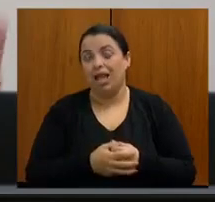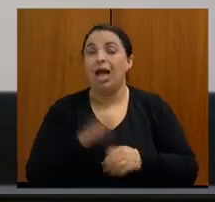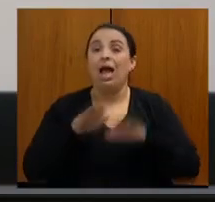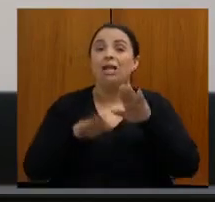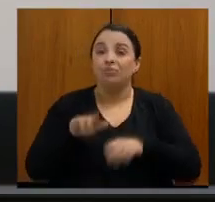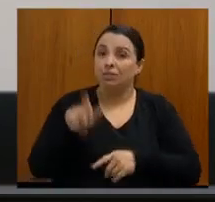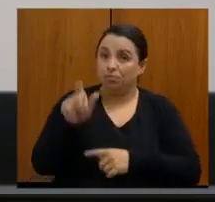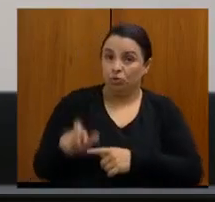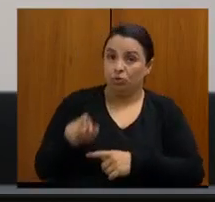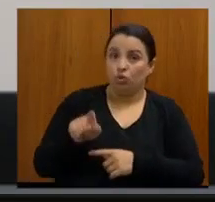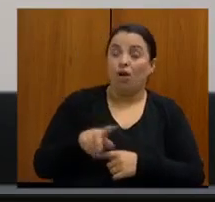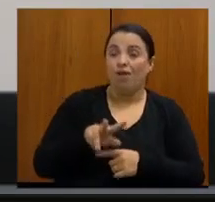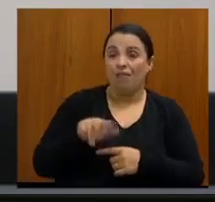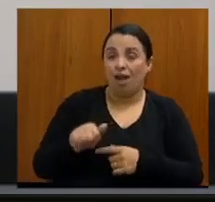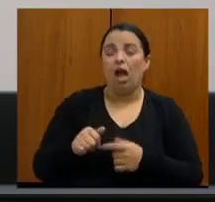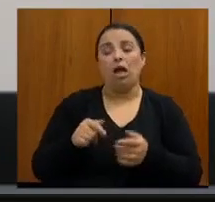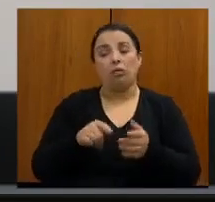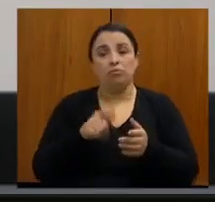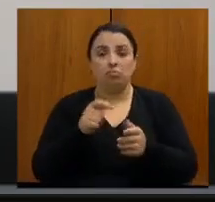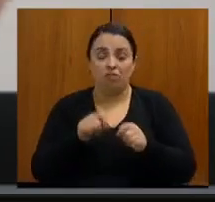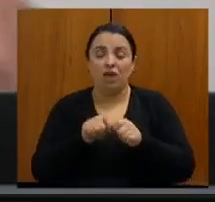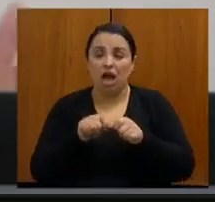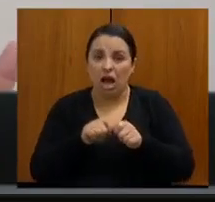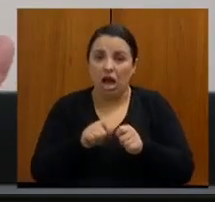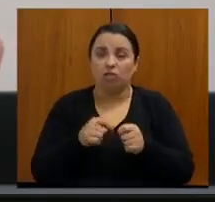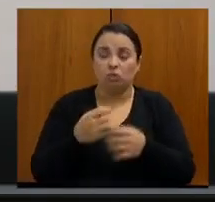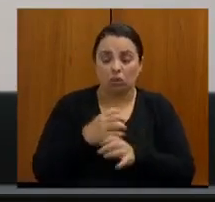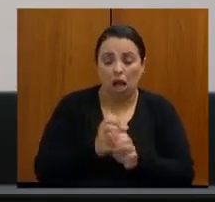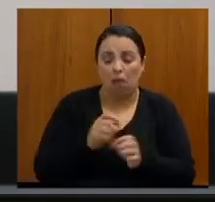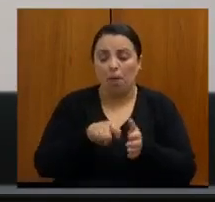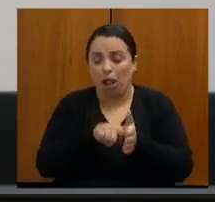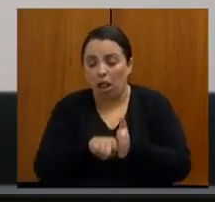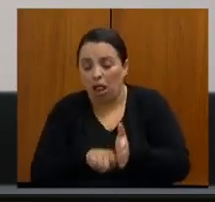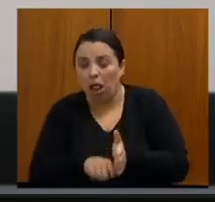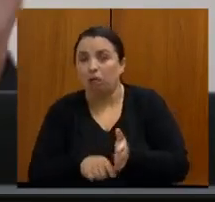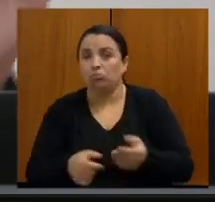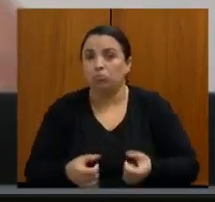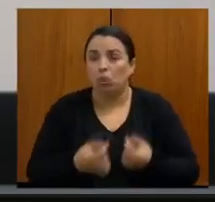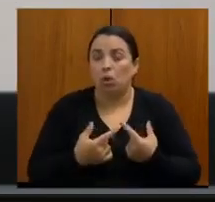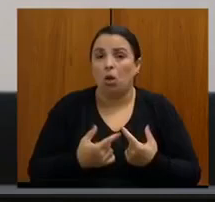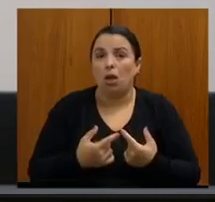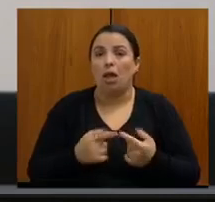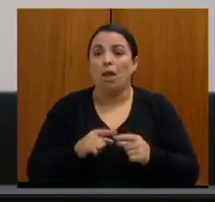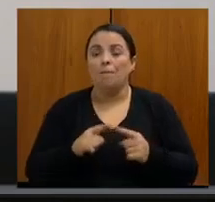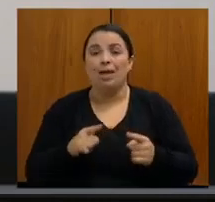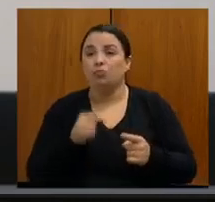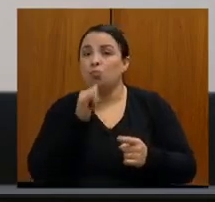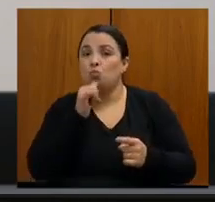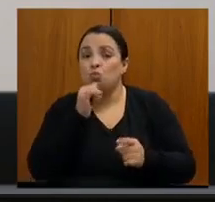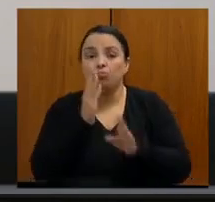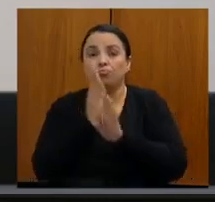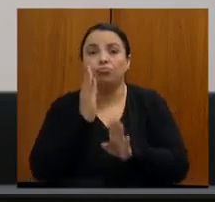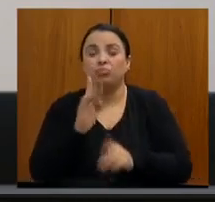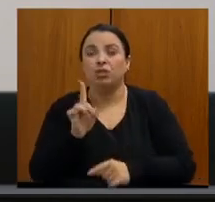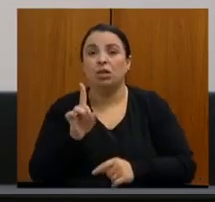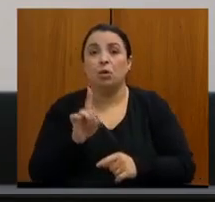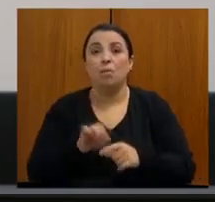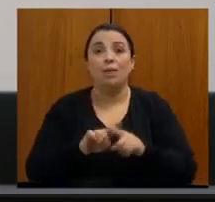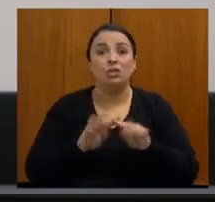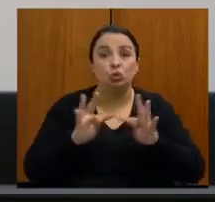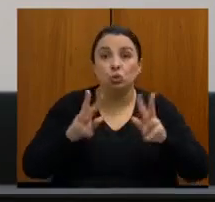aceitar aquele paciente, sem diagnóstico de câncer ainda, para fazer biópsias de todos eles, eles não vão aceitar.